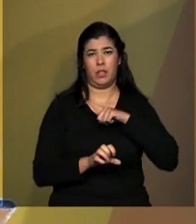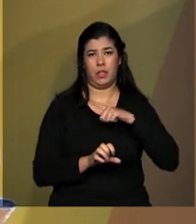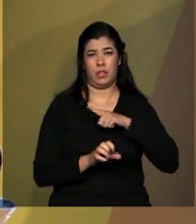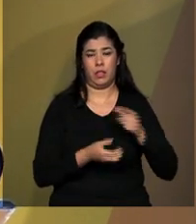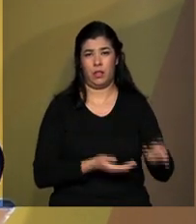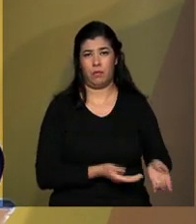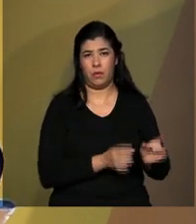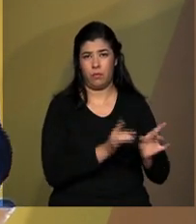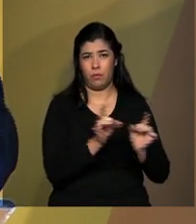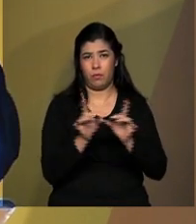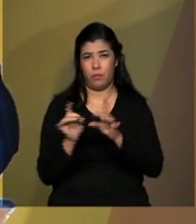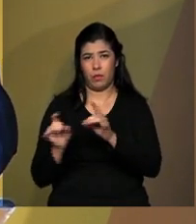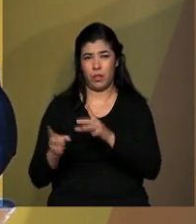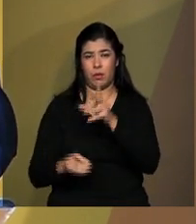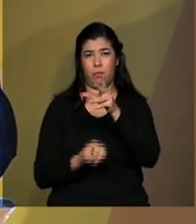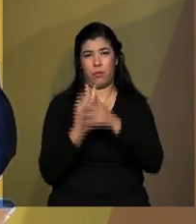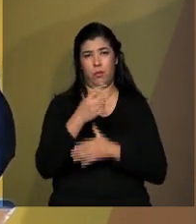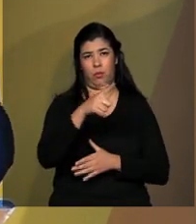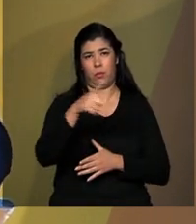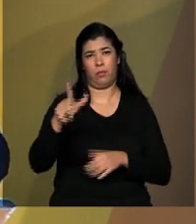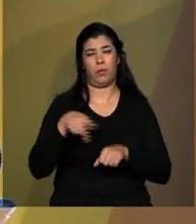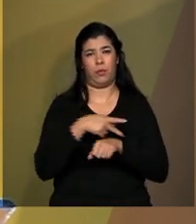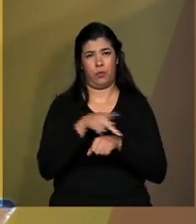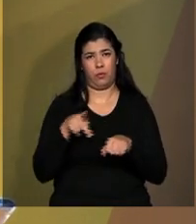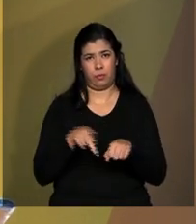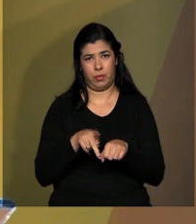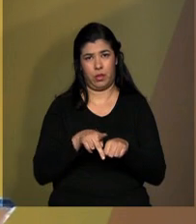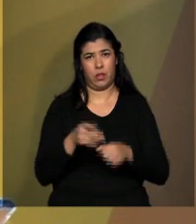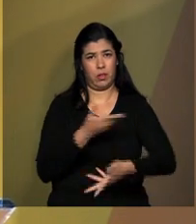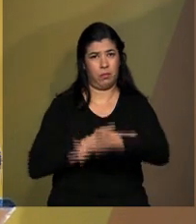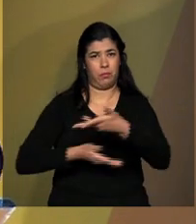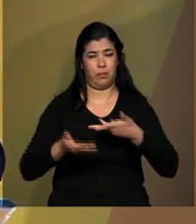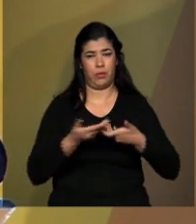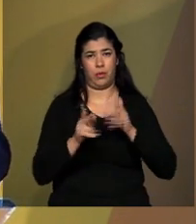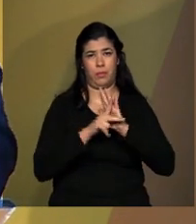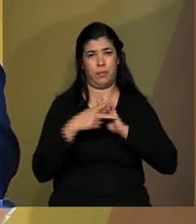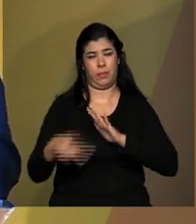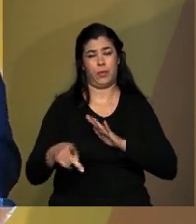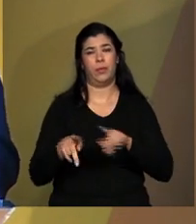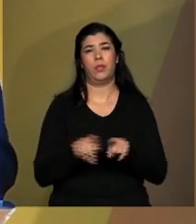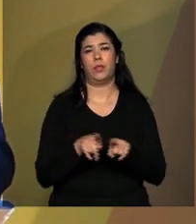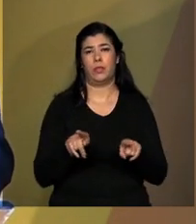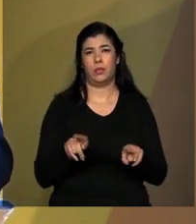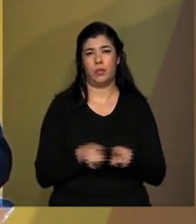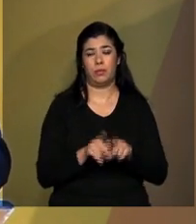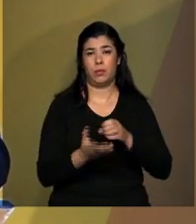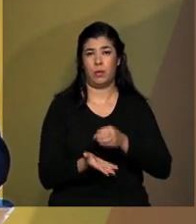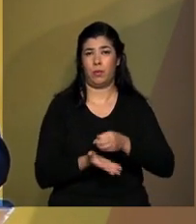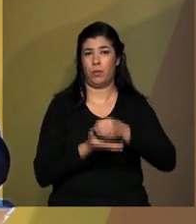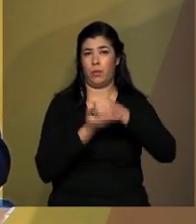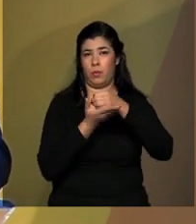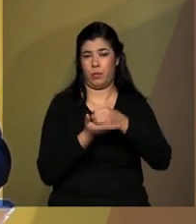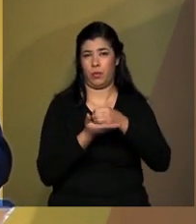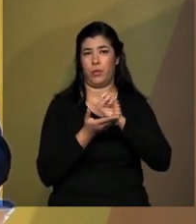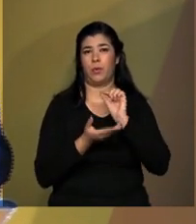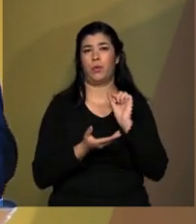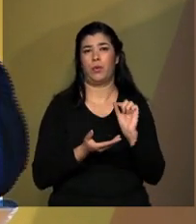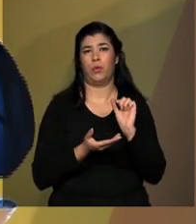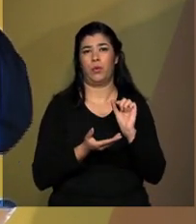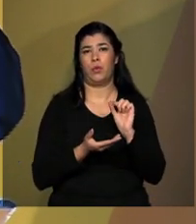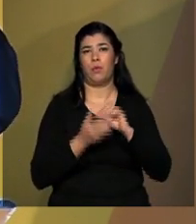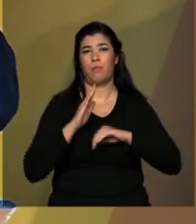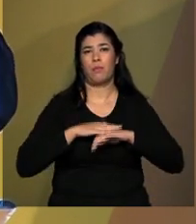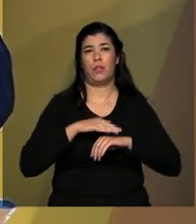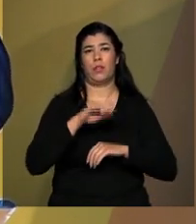a mais de 200 mercados, por sua vez. Por sua respaldamos mais de